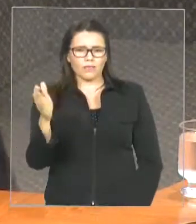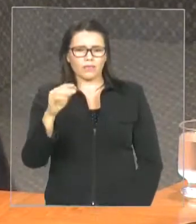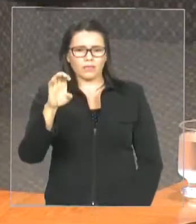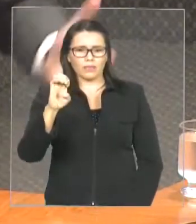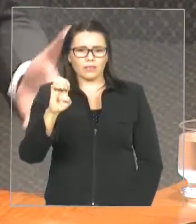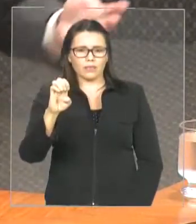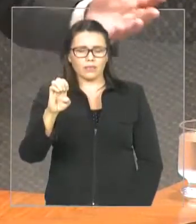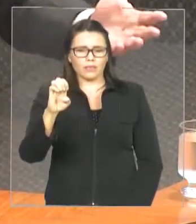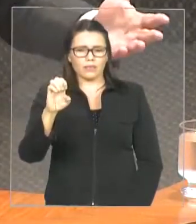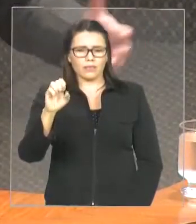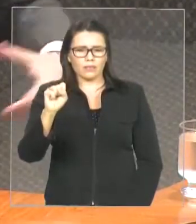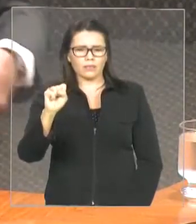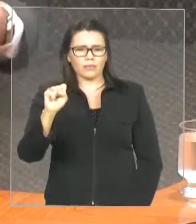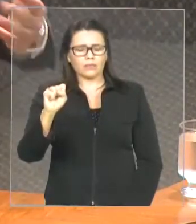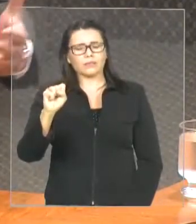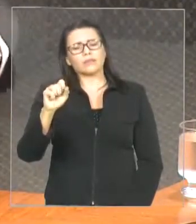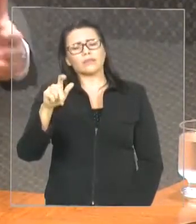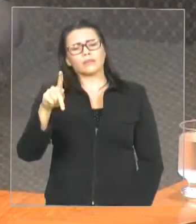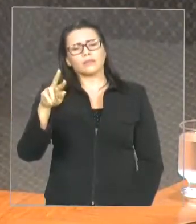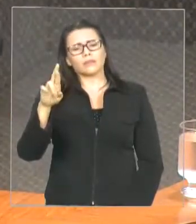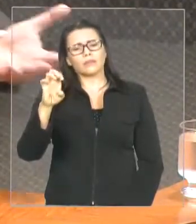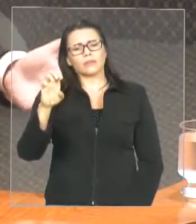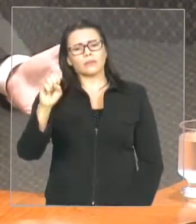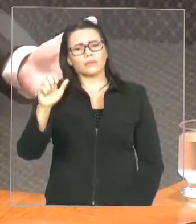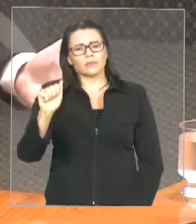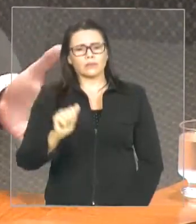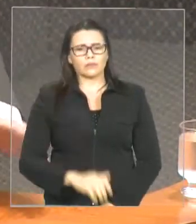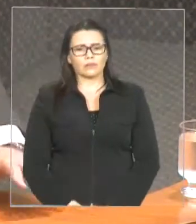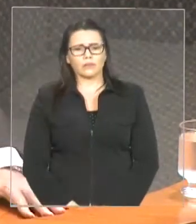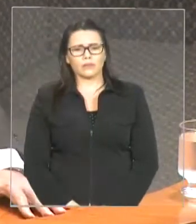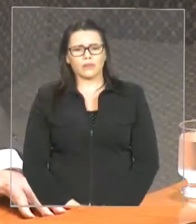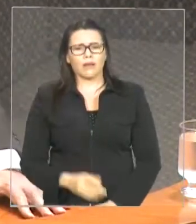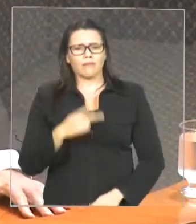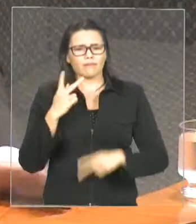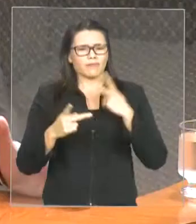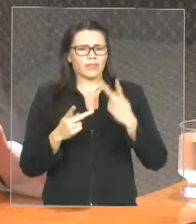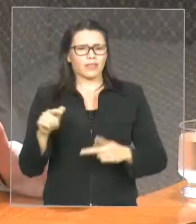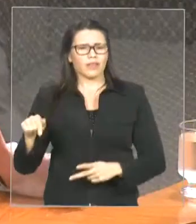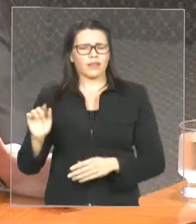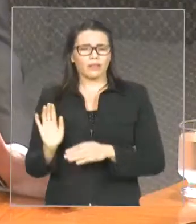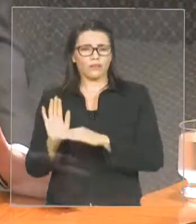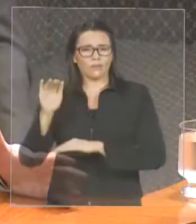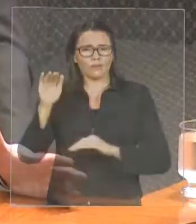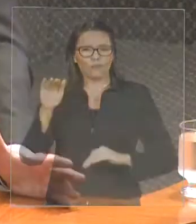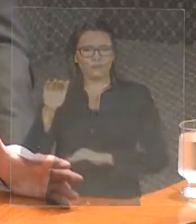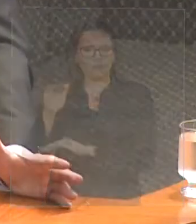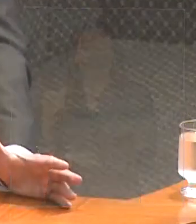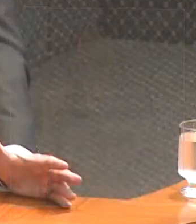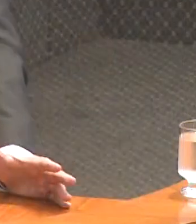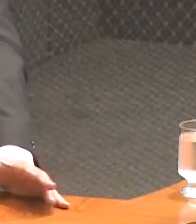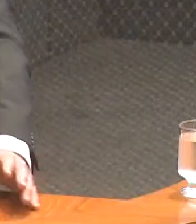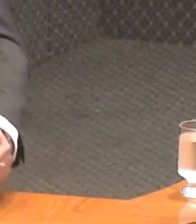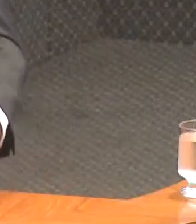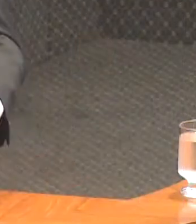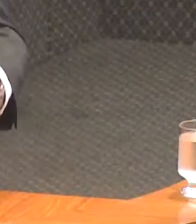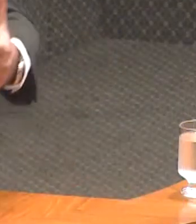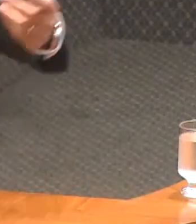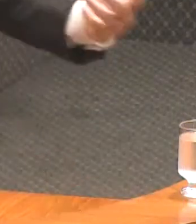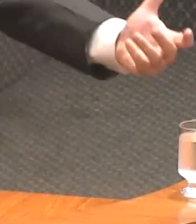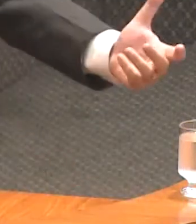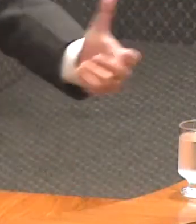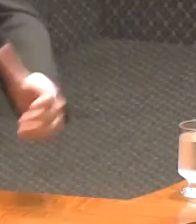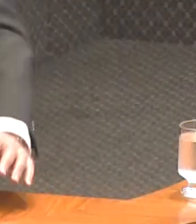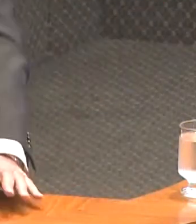de 5 ou 6 milhões de reais. Dizer que o viaduto custa 150 milhões de reais não é uma realidade. E esse projeto é do